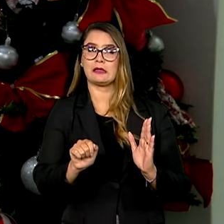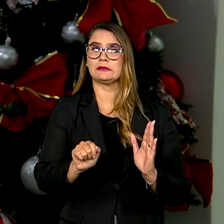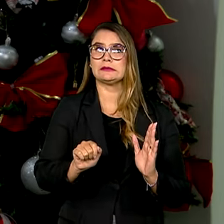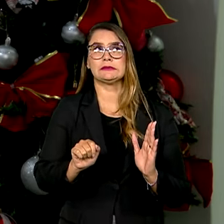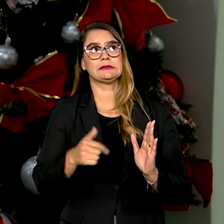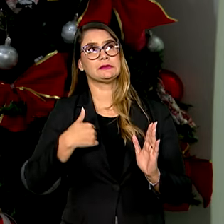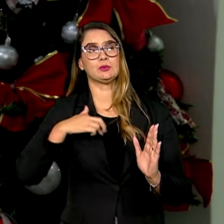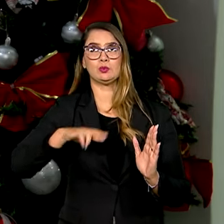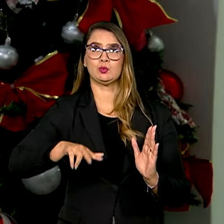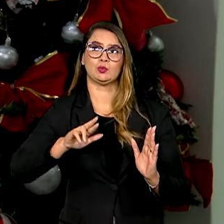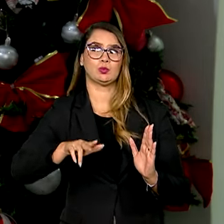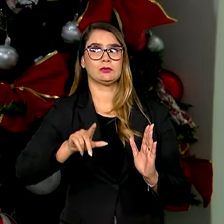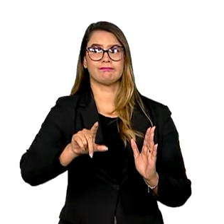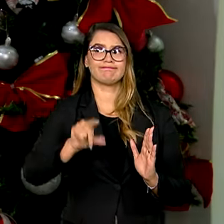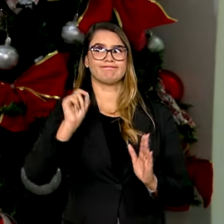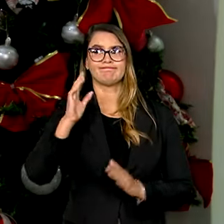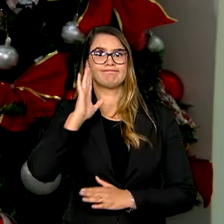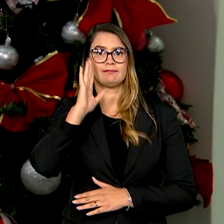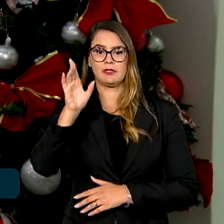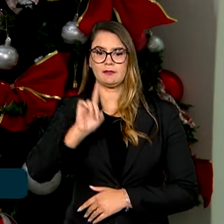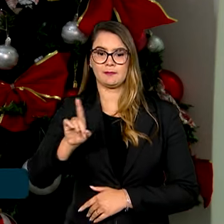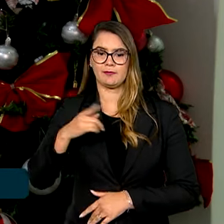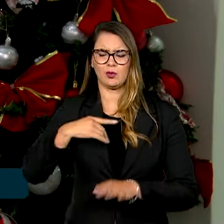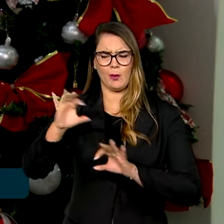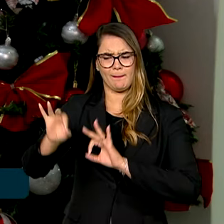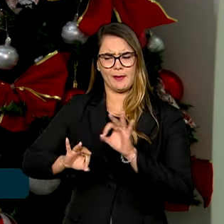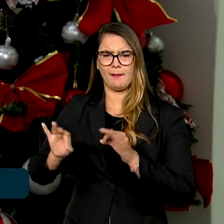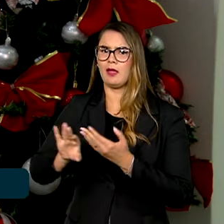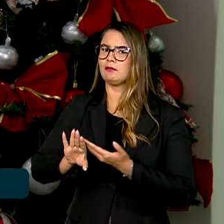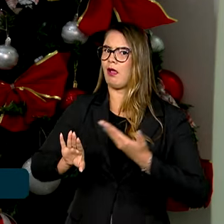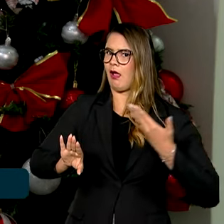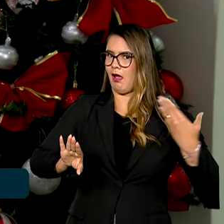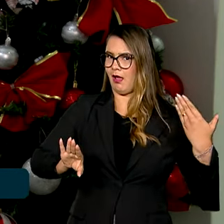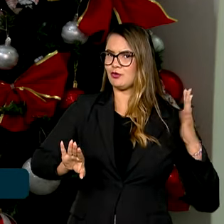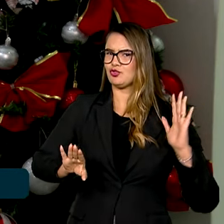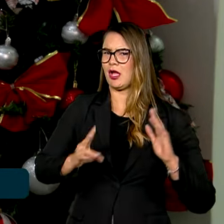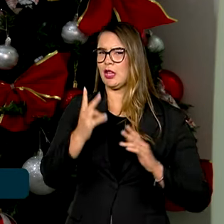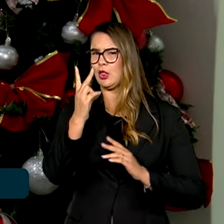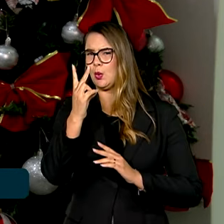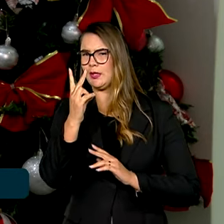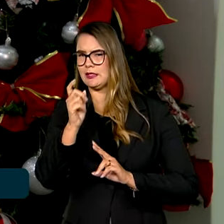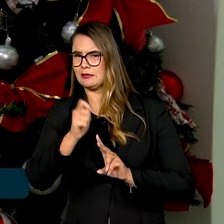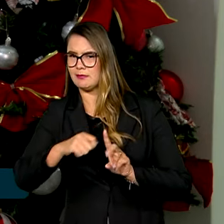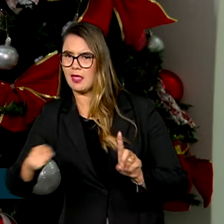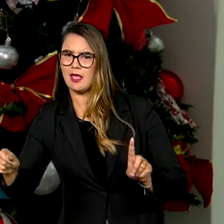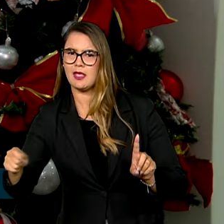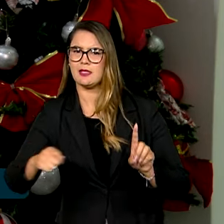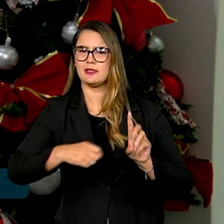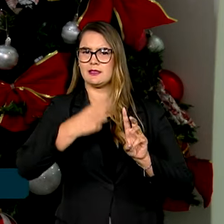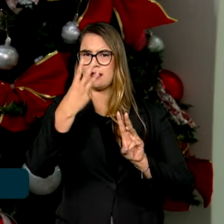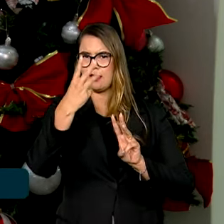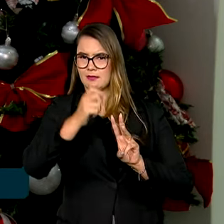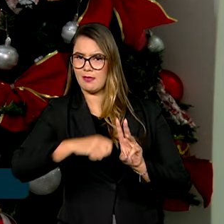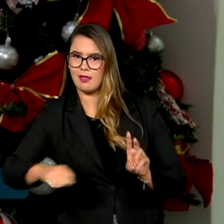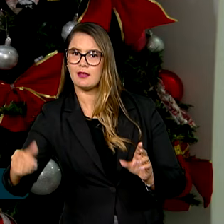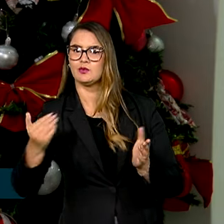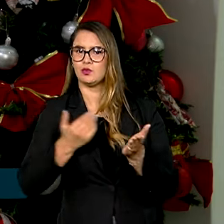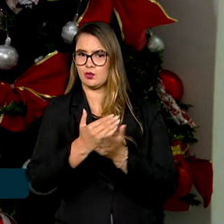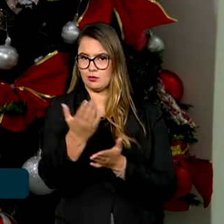seria um fator decisivo de escolha, não. Estou me preparando já tem um tempinho, já. Tem uns dois, três meses que eu já comecei a estudar